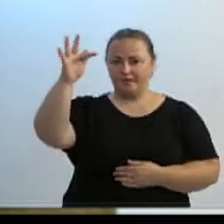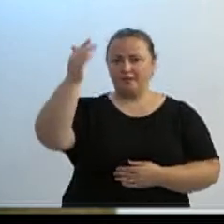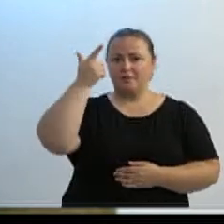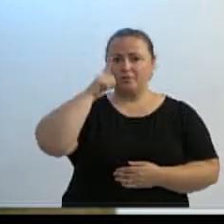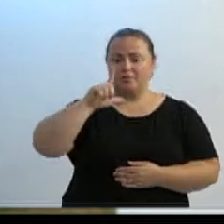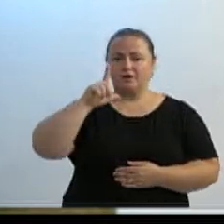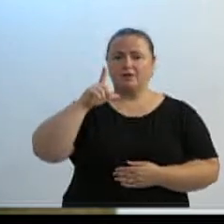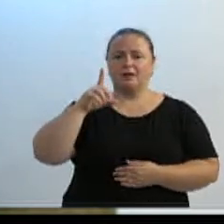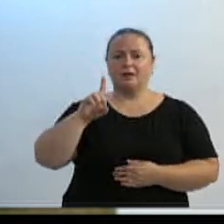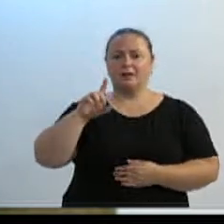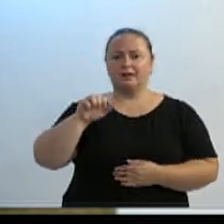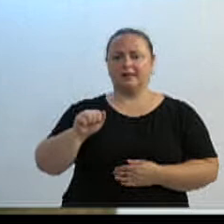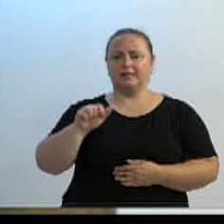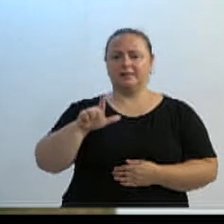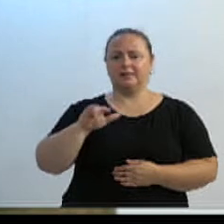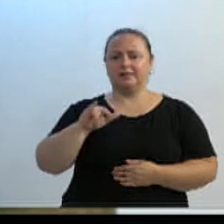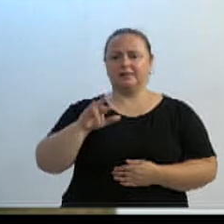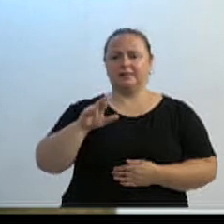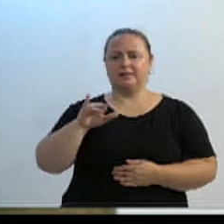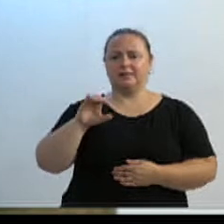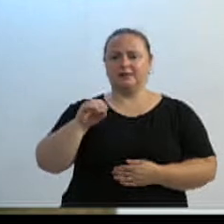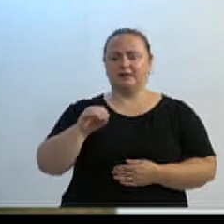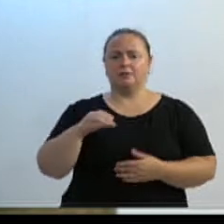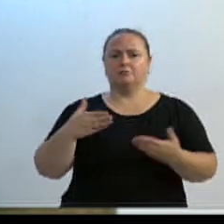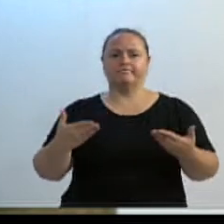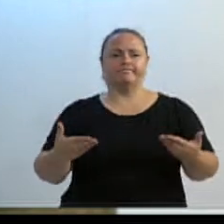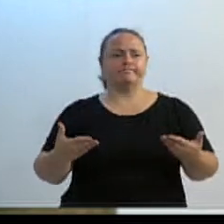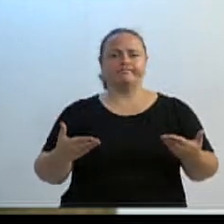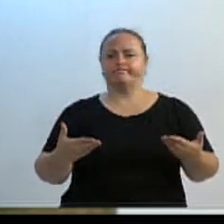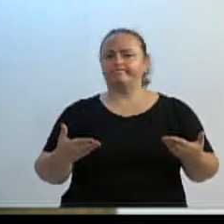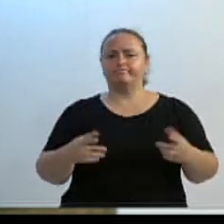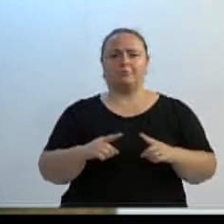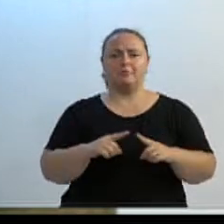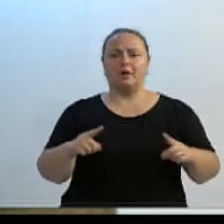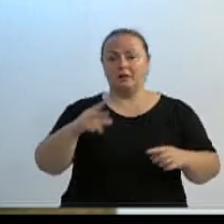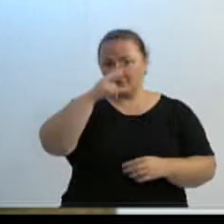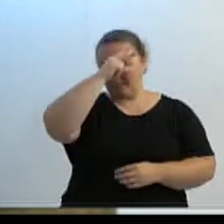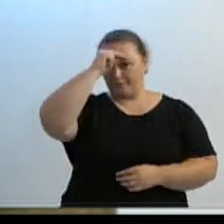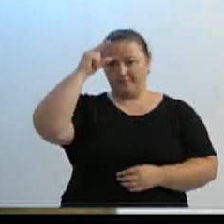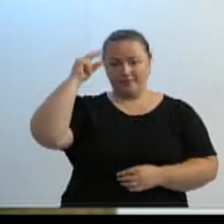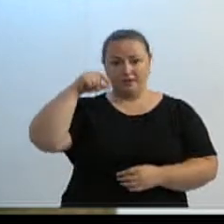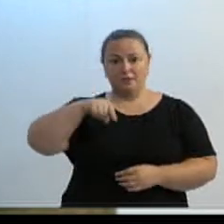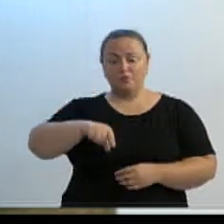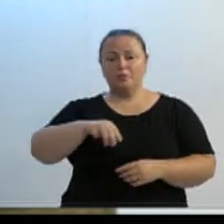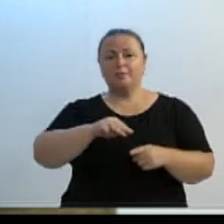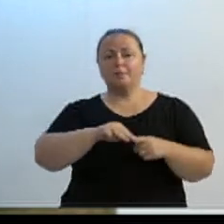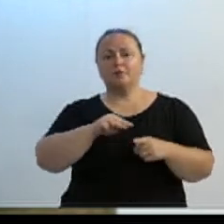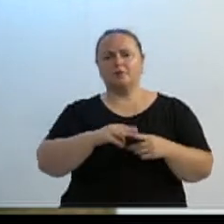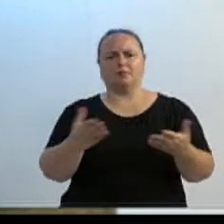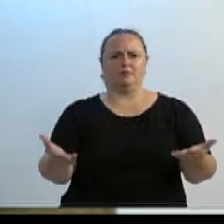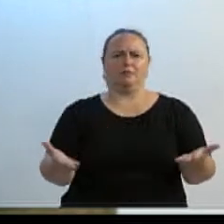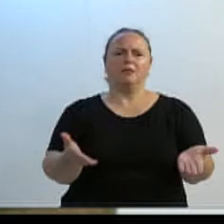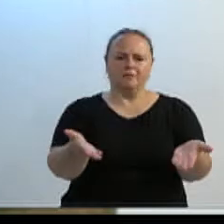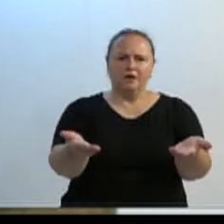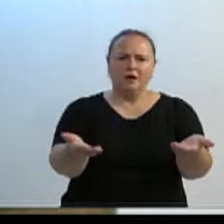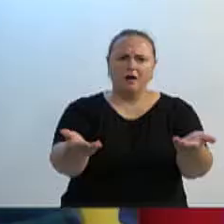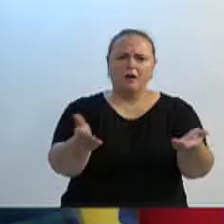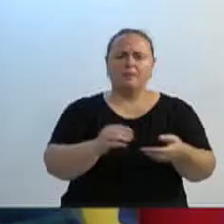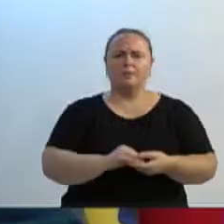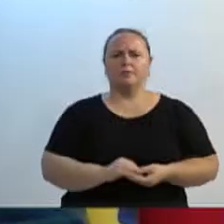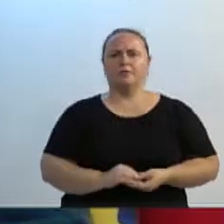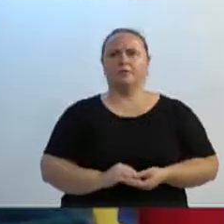sempre tenho agradecido aqui nesta casa, e o prefeito municipal. Não se coça, prefeito. Vamos lá, prefeito. Está na hora, prefeito.